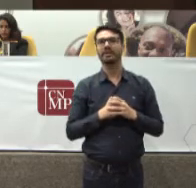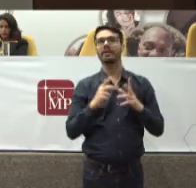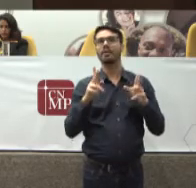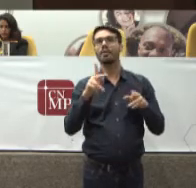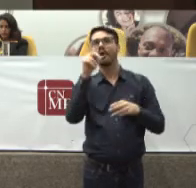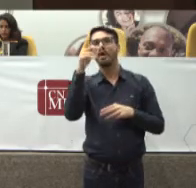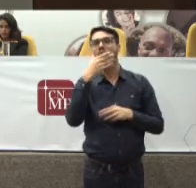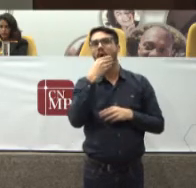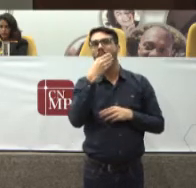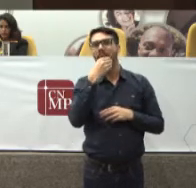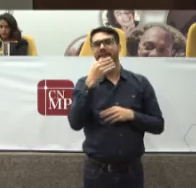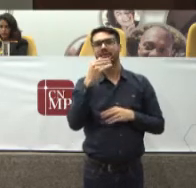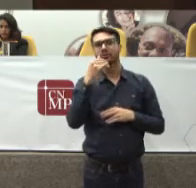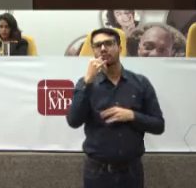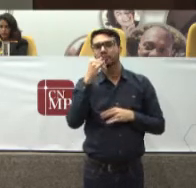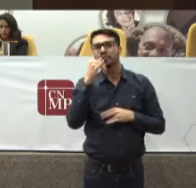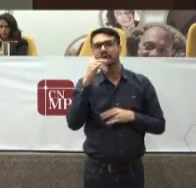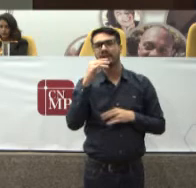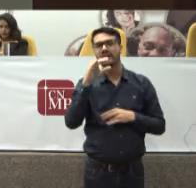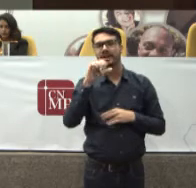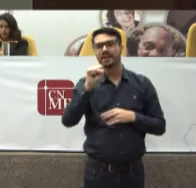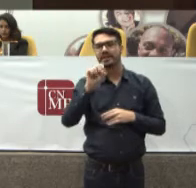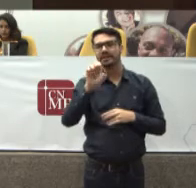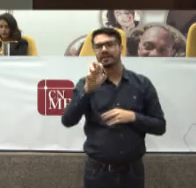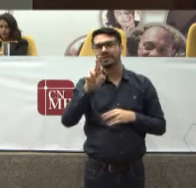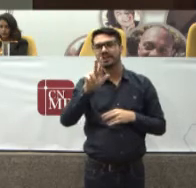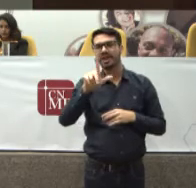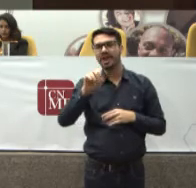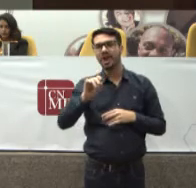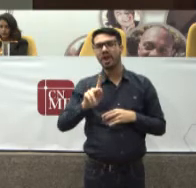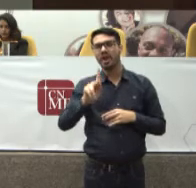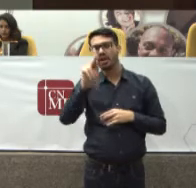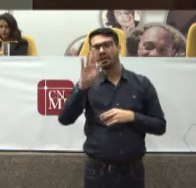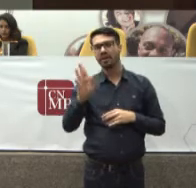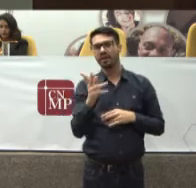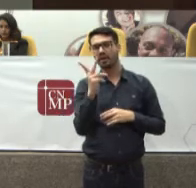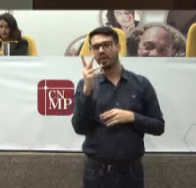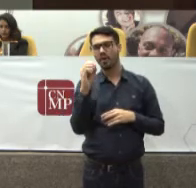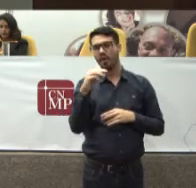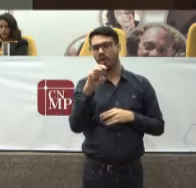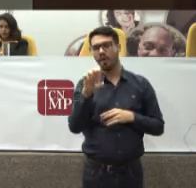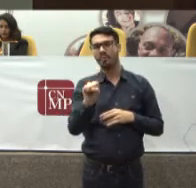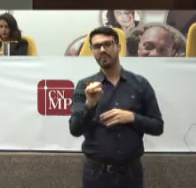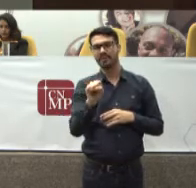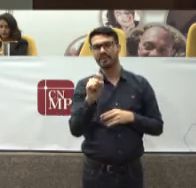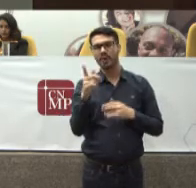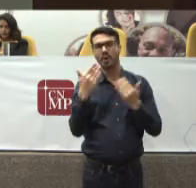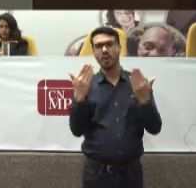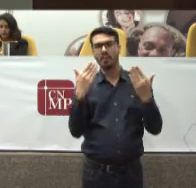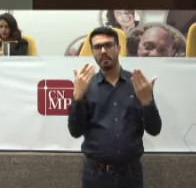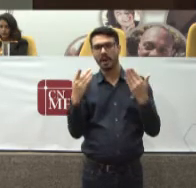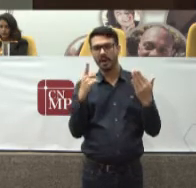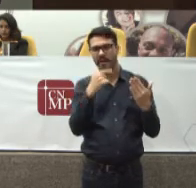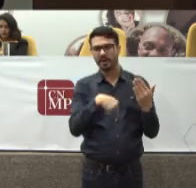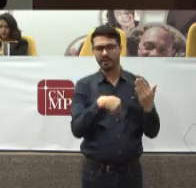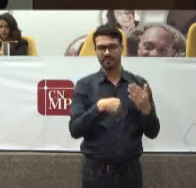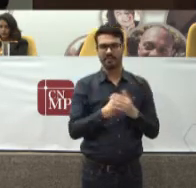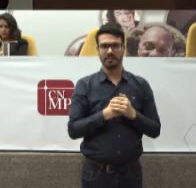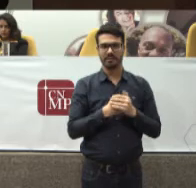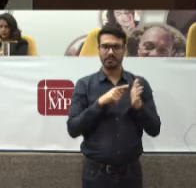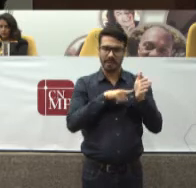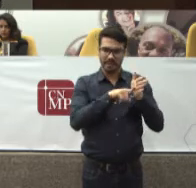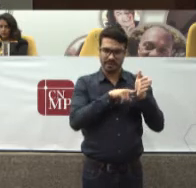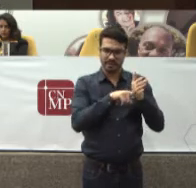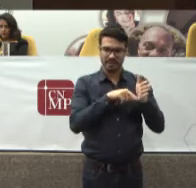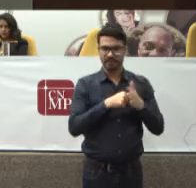E me encaminhando Para o final Gostaria só De fazer referência Às conclusões Universalidade Do direito de saúde Consiste